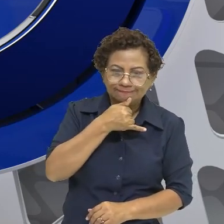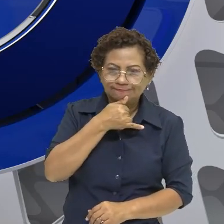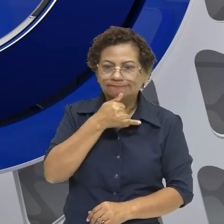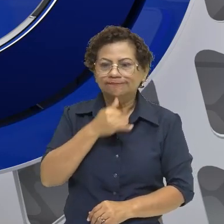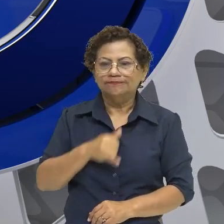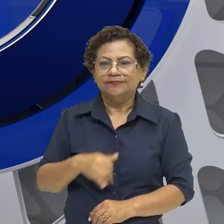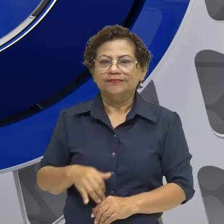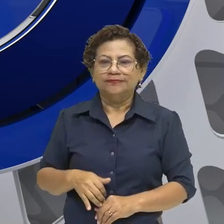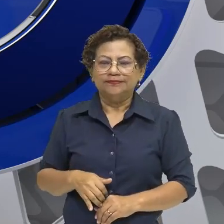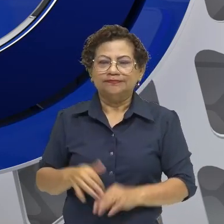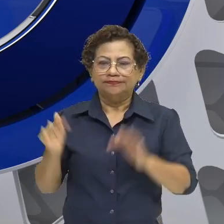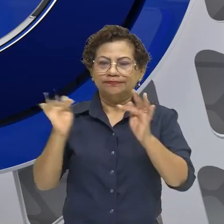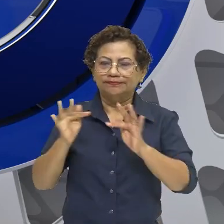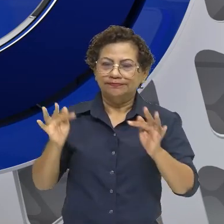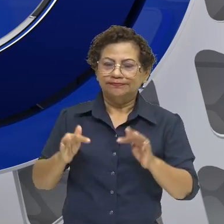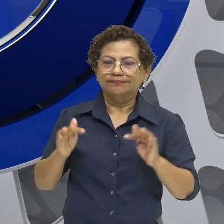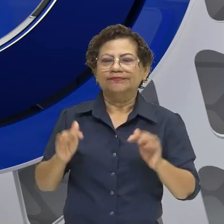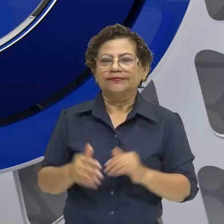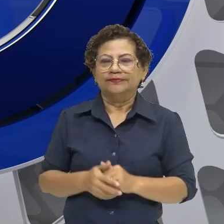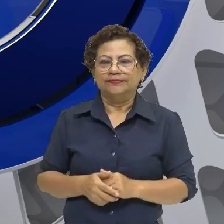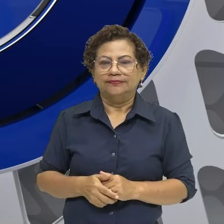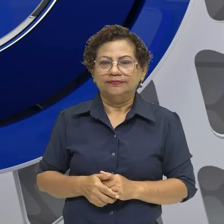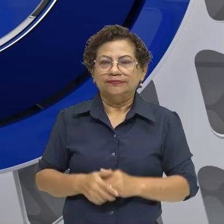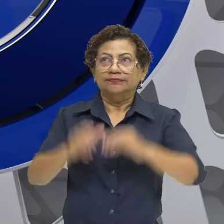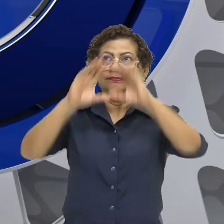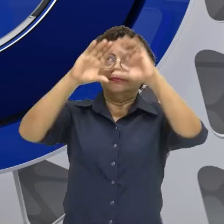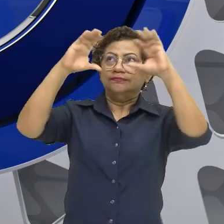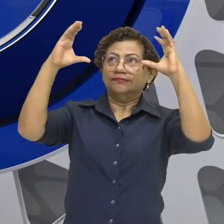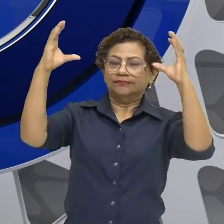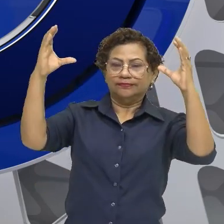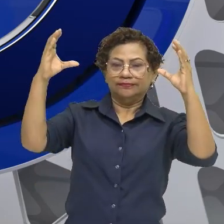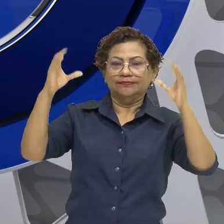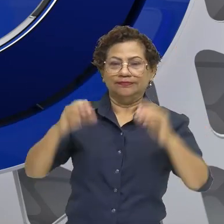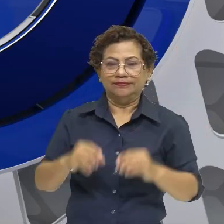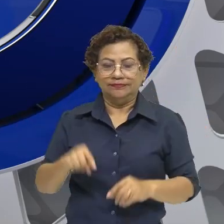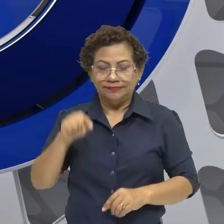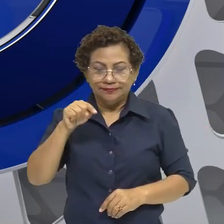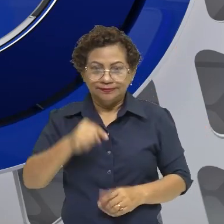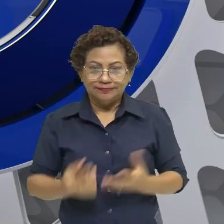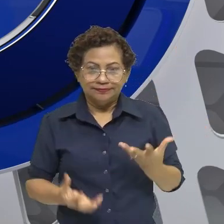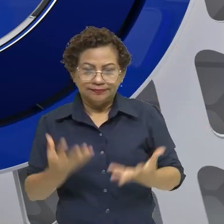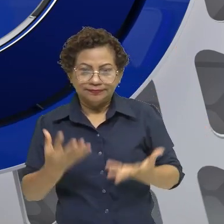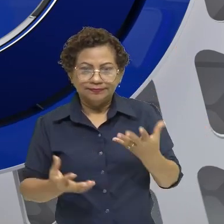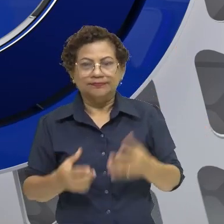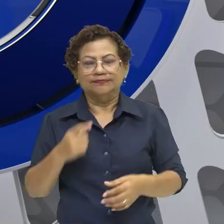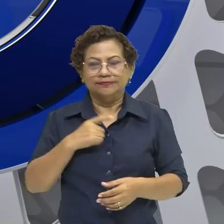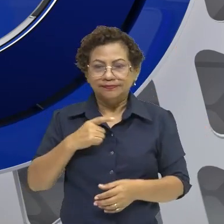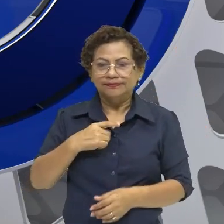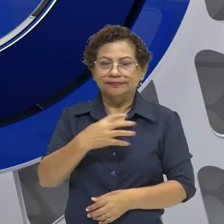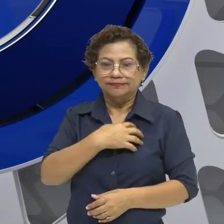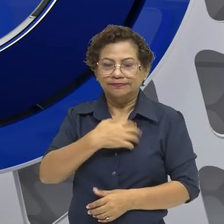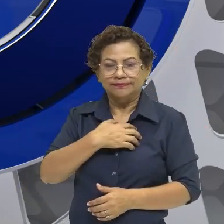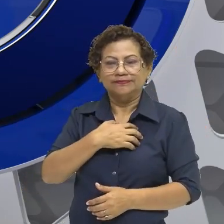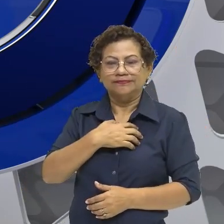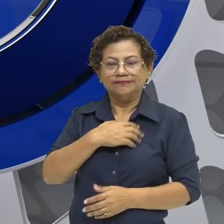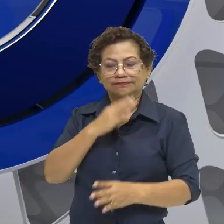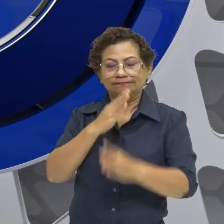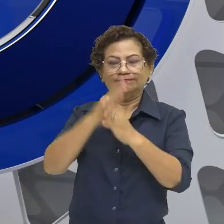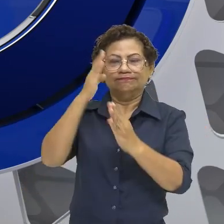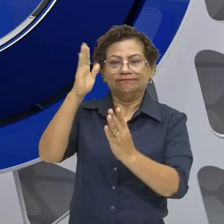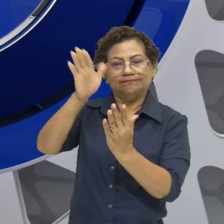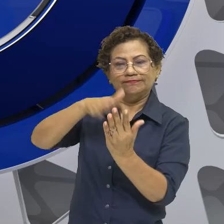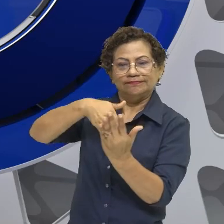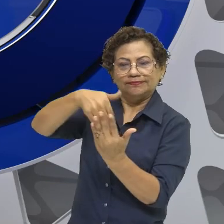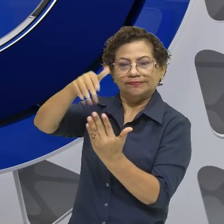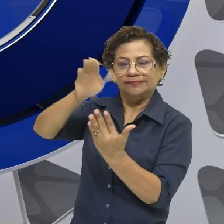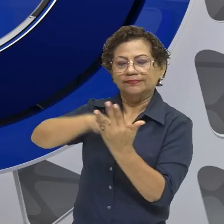celestial e o terrestre. Então, vai acontecer sempre essa dualidade de sentimentos sendo expressada numa